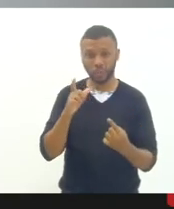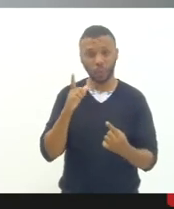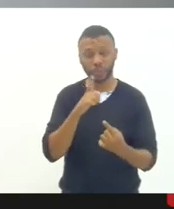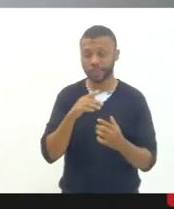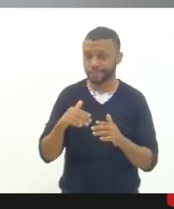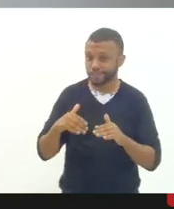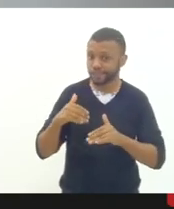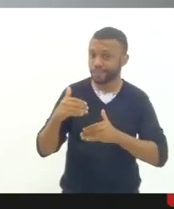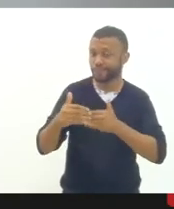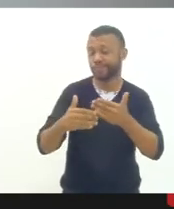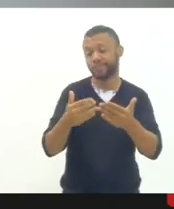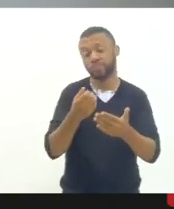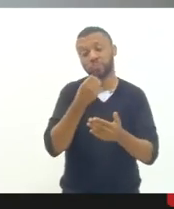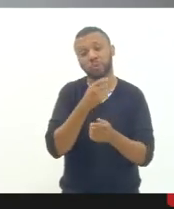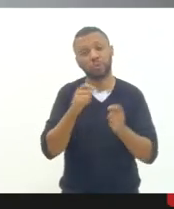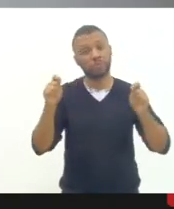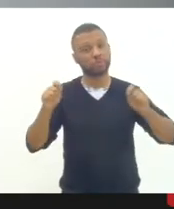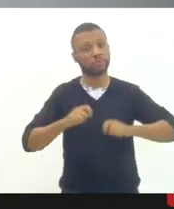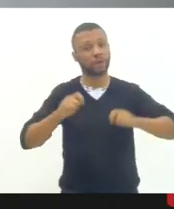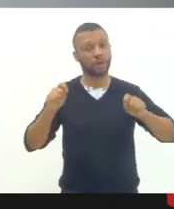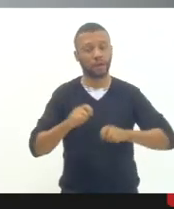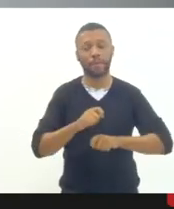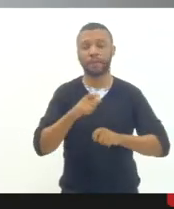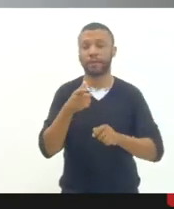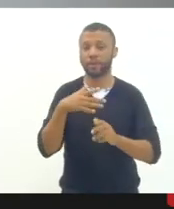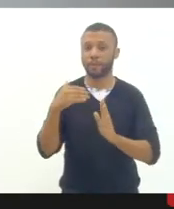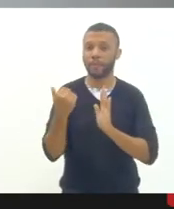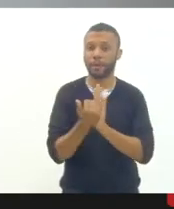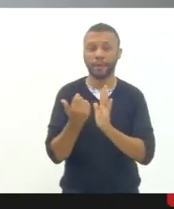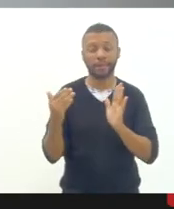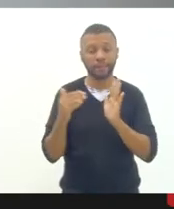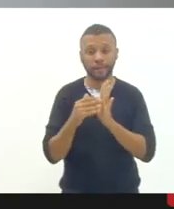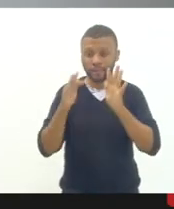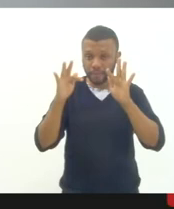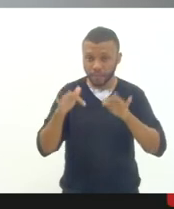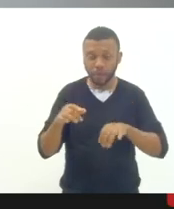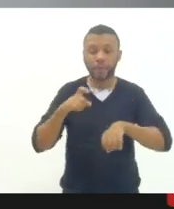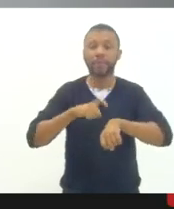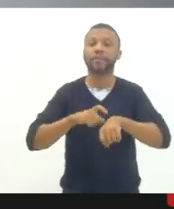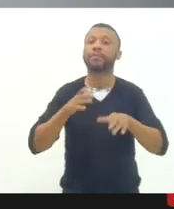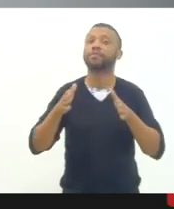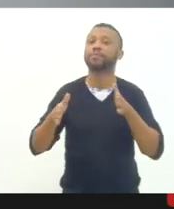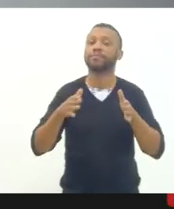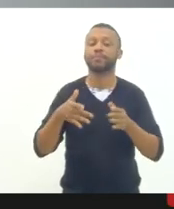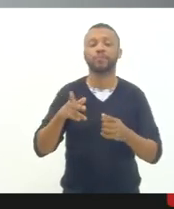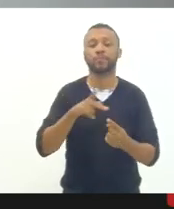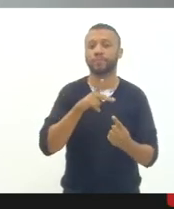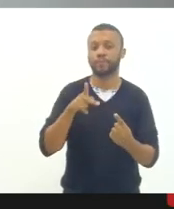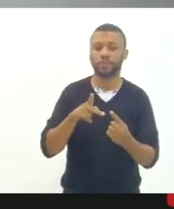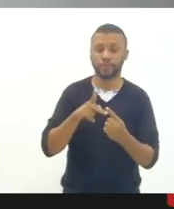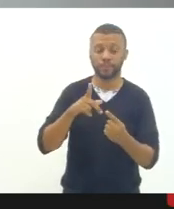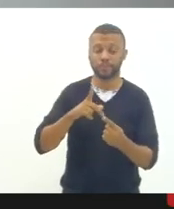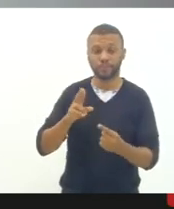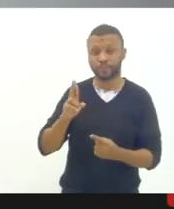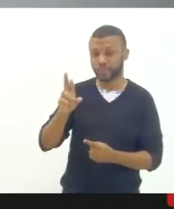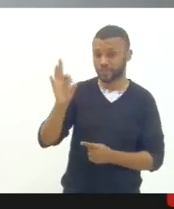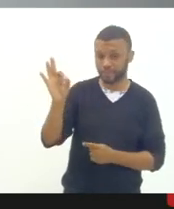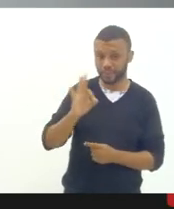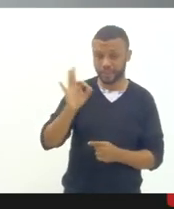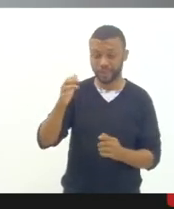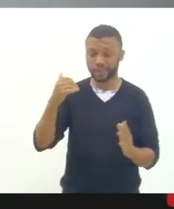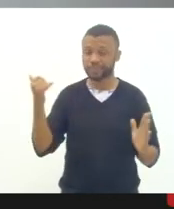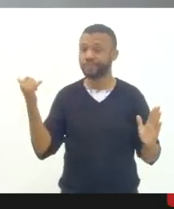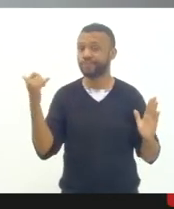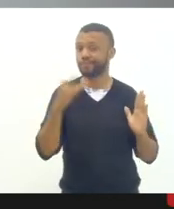suficiente para serem cumpridos até o final da vigência do plano e isso representa uma taxa de descumprimento da lei do plano